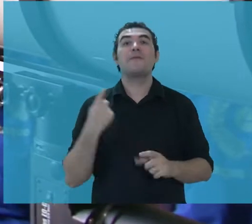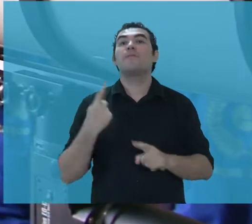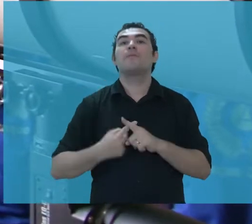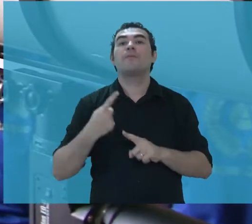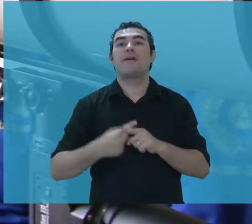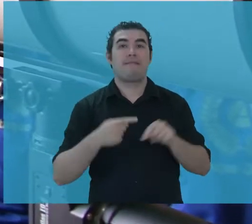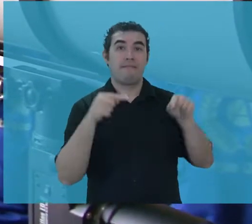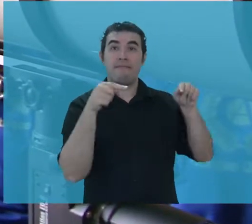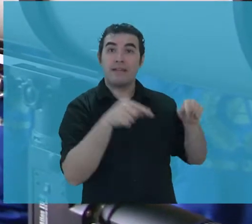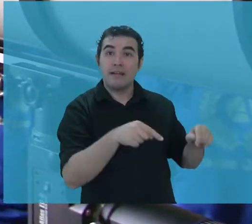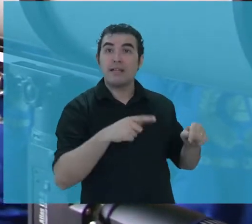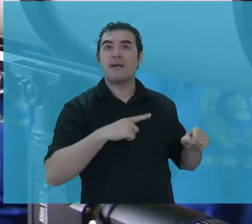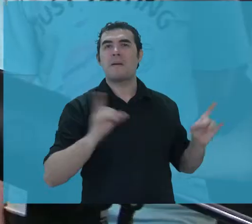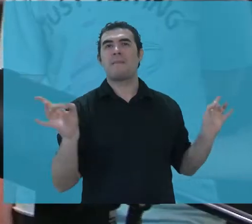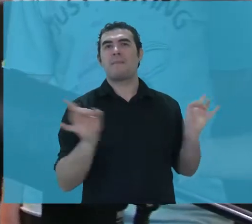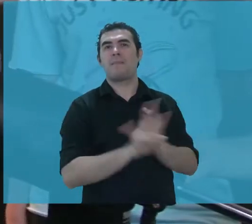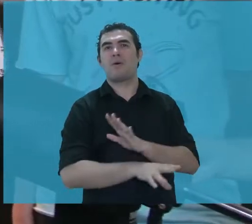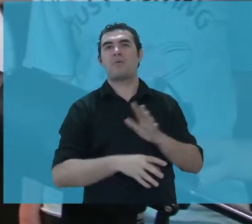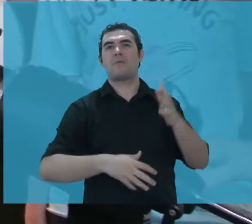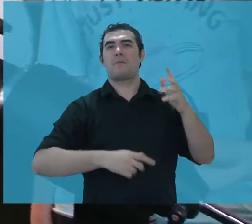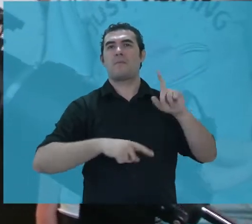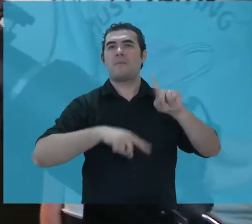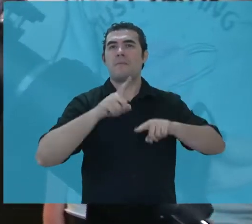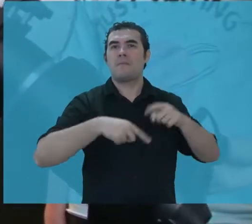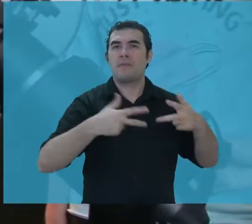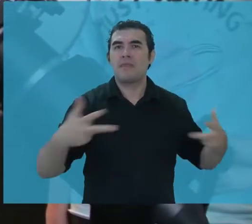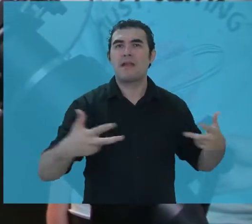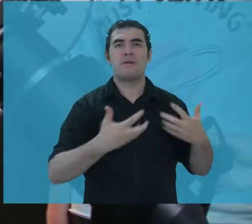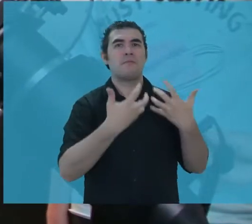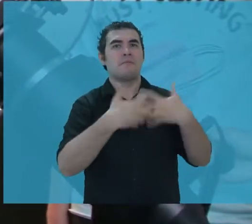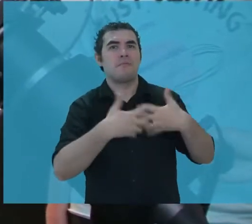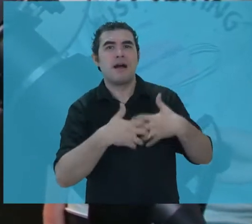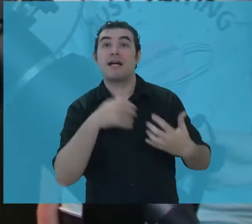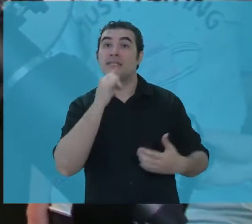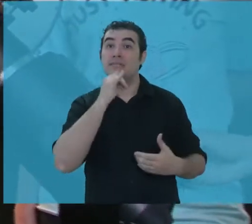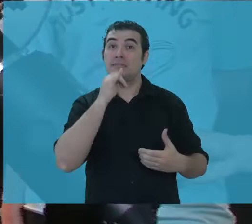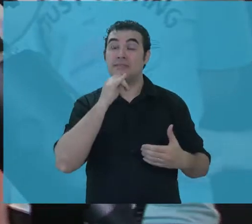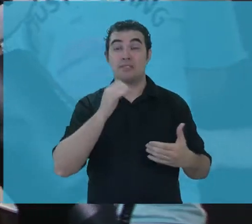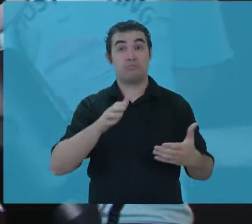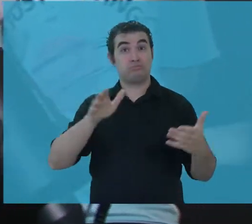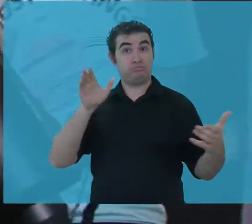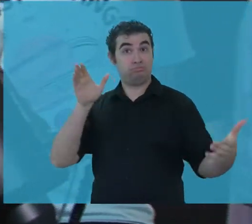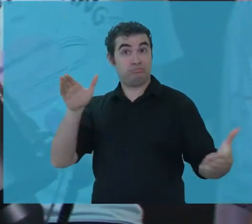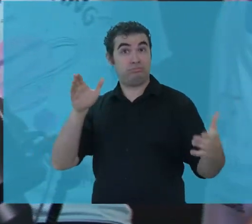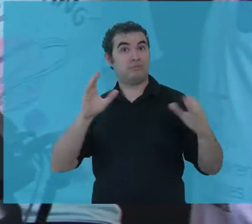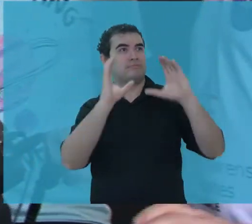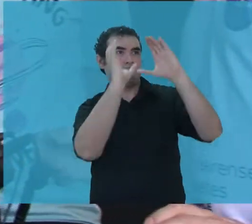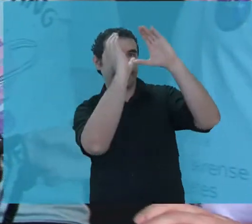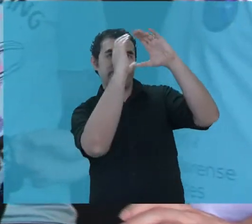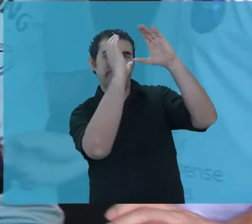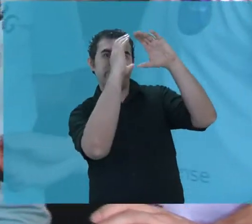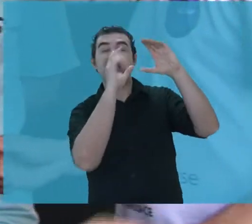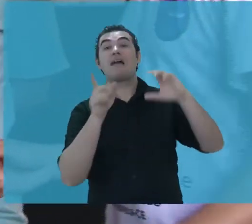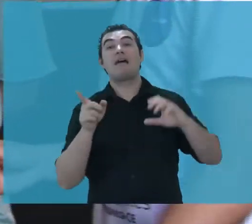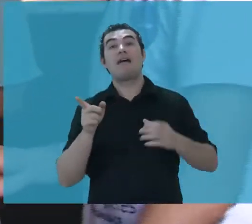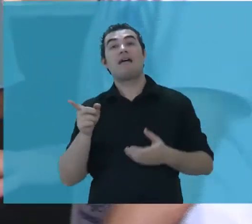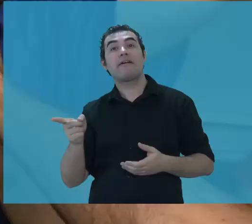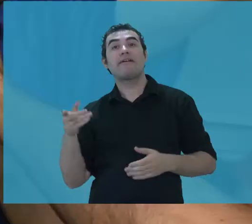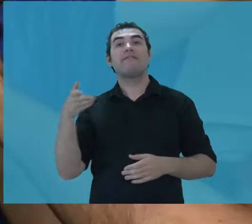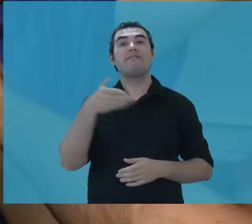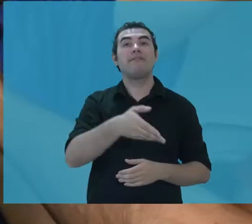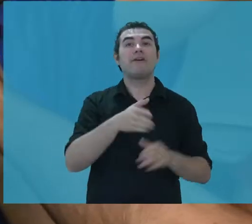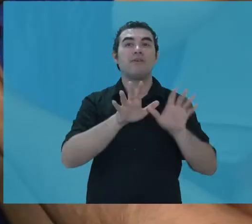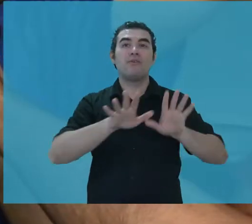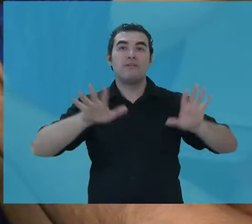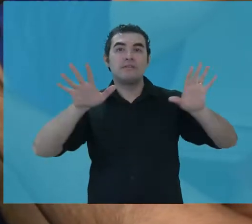infraestrutura privilegiada. Aqui há um observatório equipado com telescópio e muita gente que respira ciência.